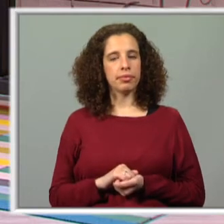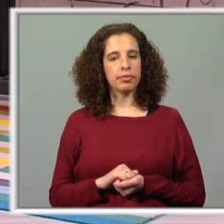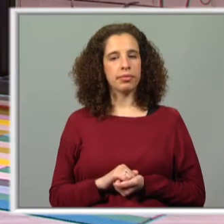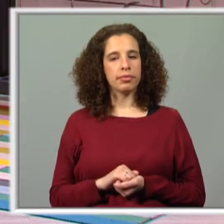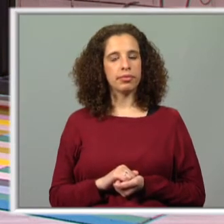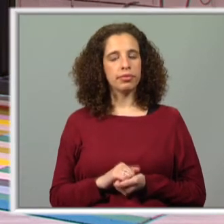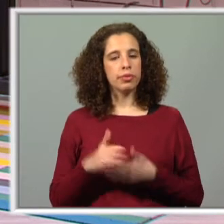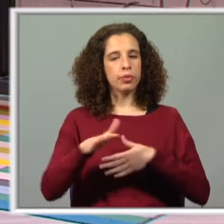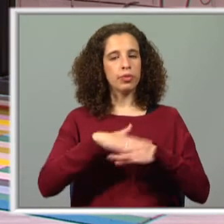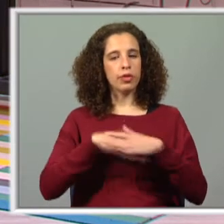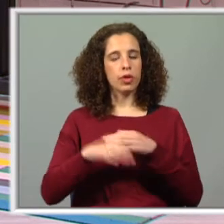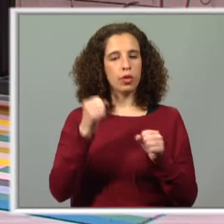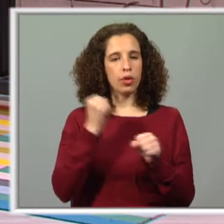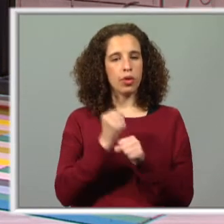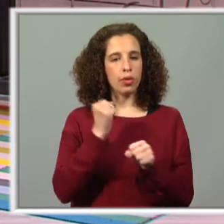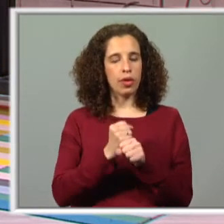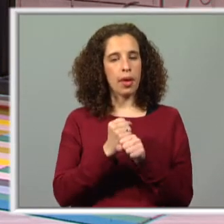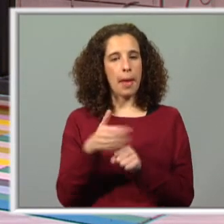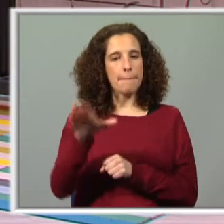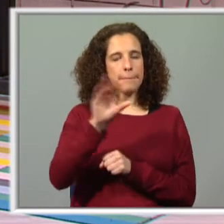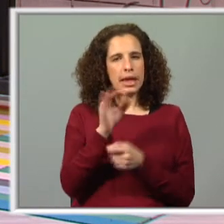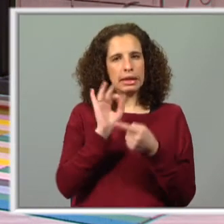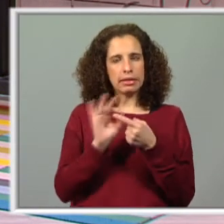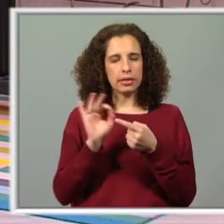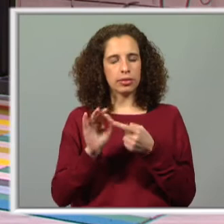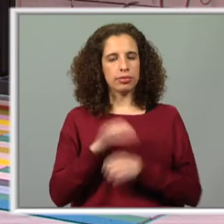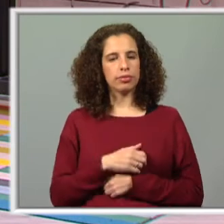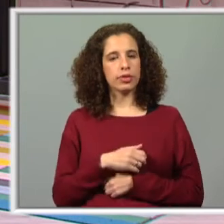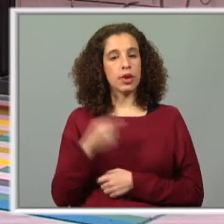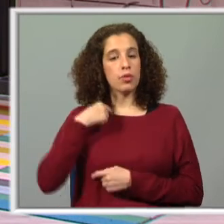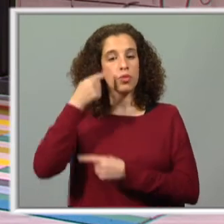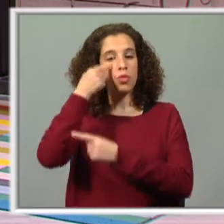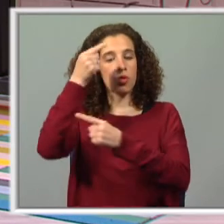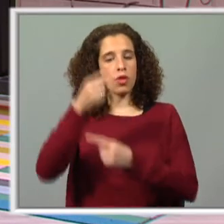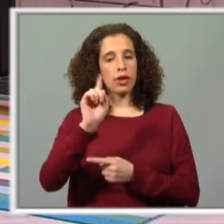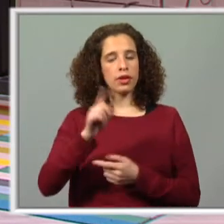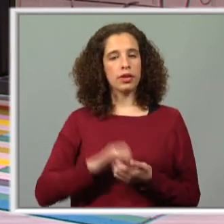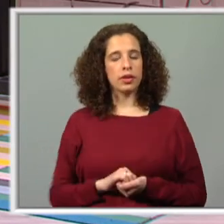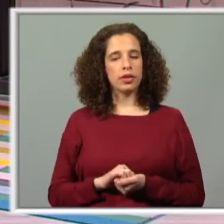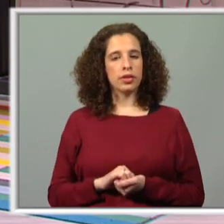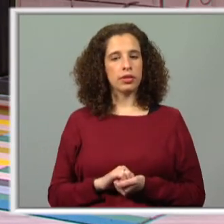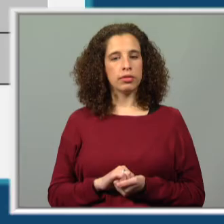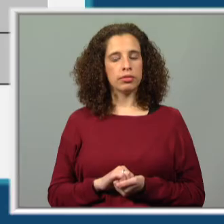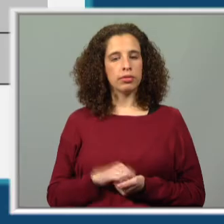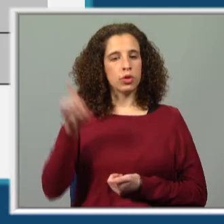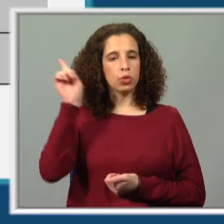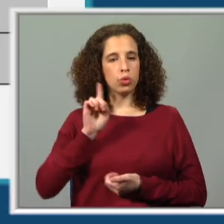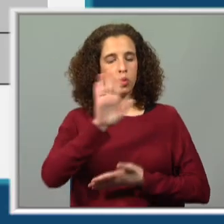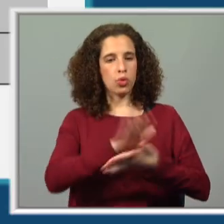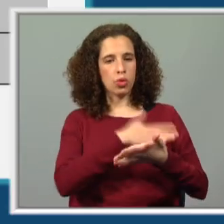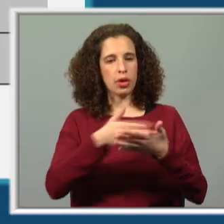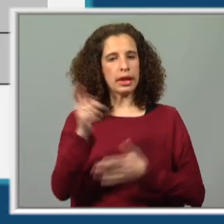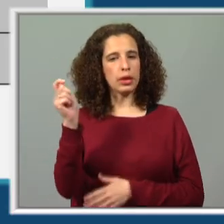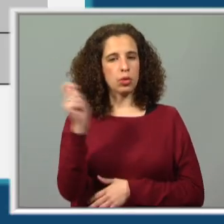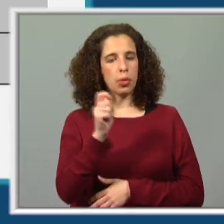Vamos fazer agora um exercício mais específico. Vou então apresentar-te aqui o calendário do